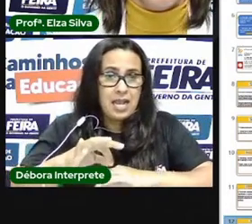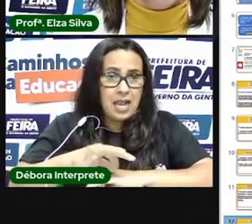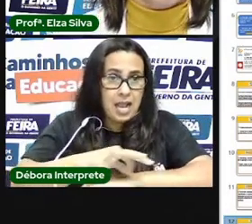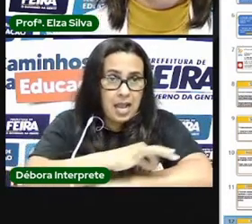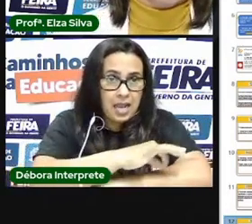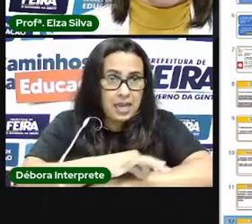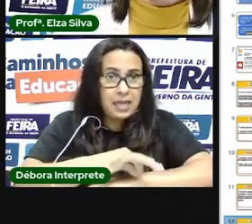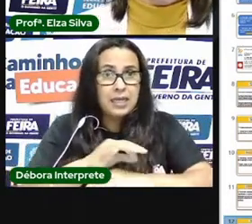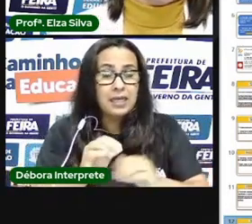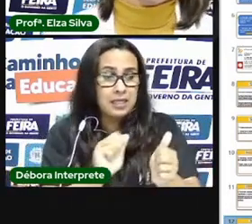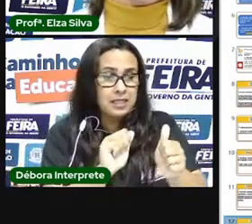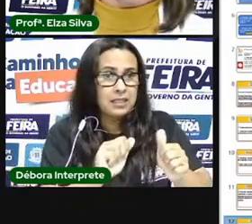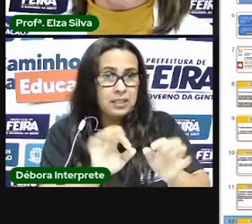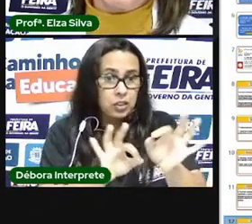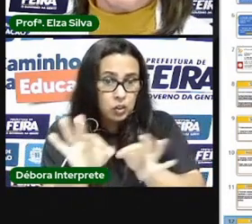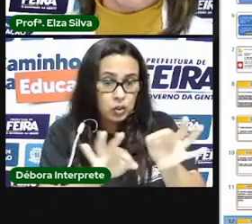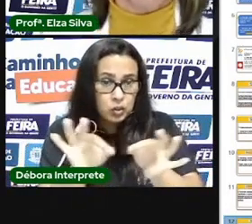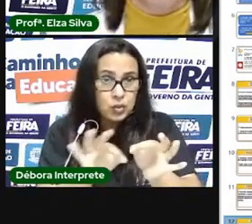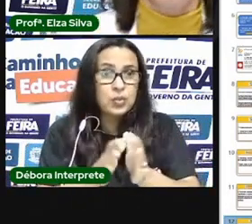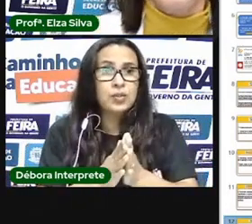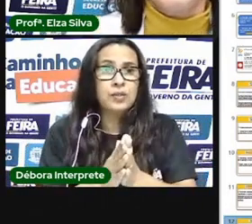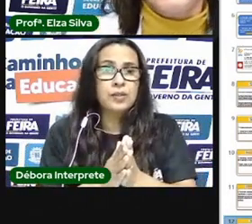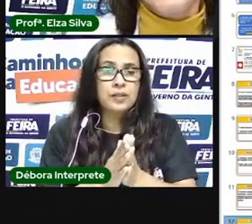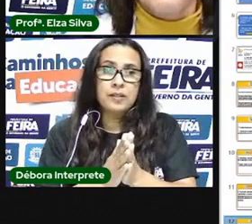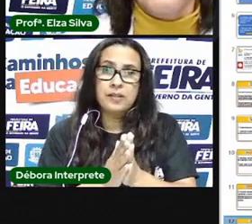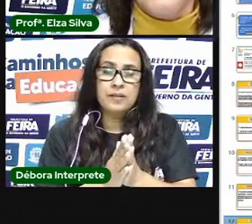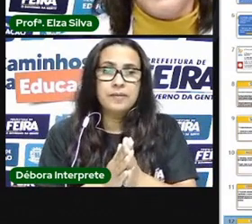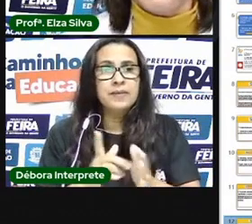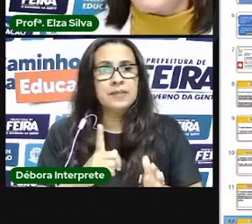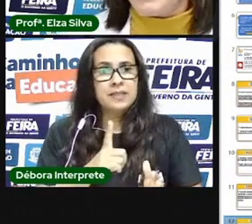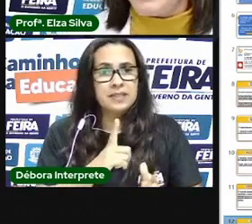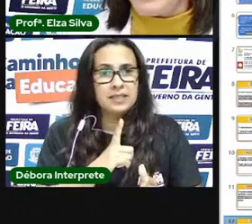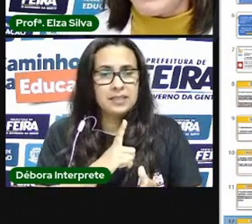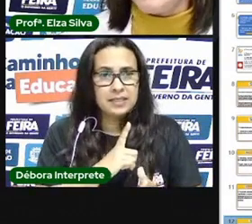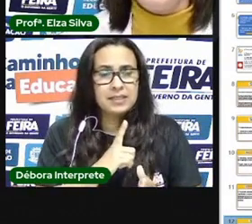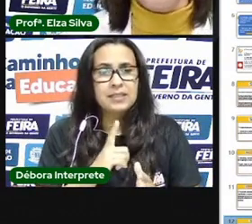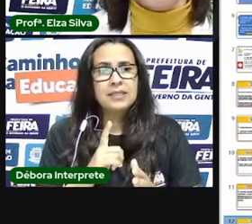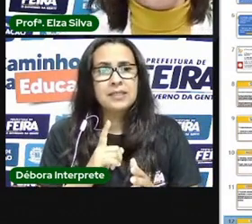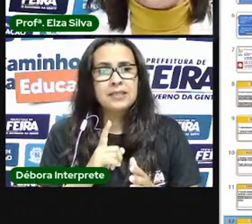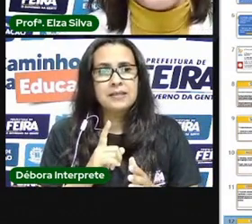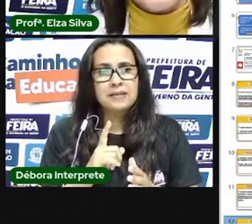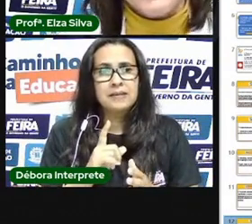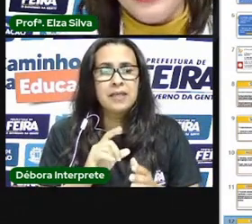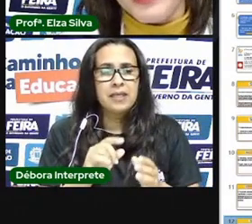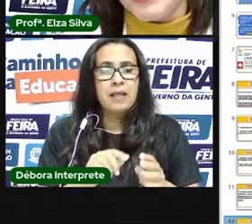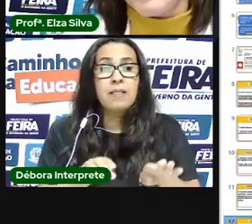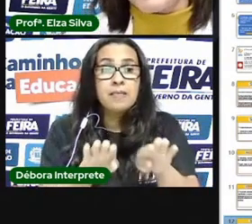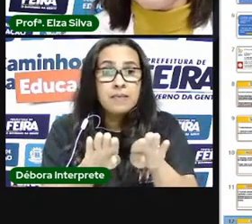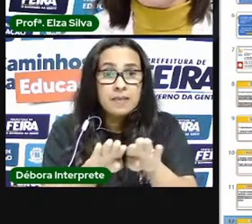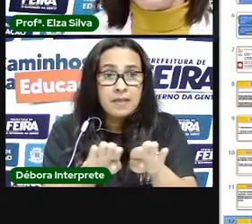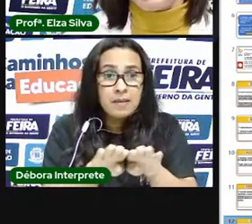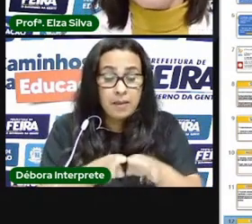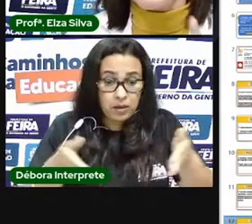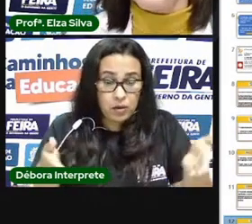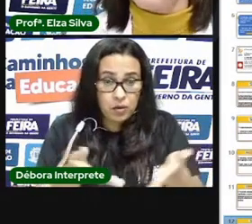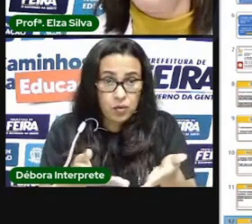temos também as manifestações artísticas contemporâneas eu tenho certeza que com essas manifestações